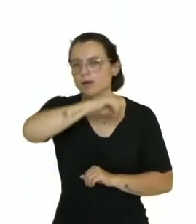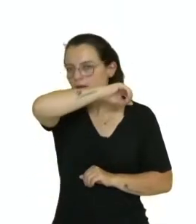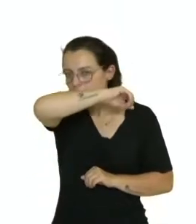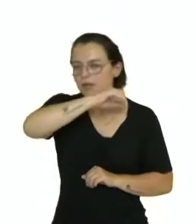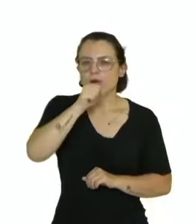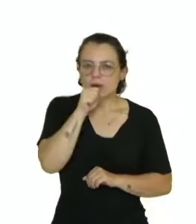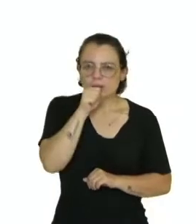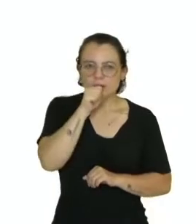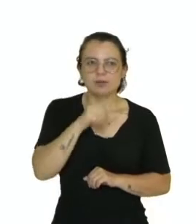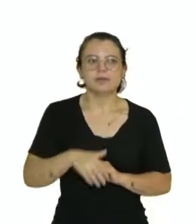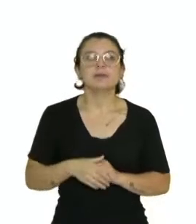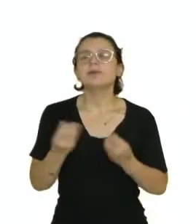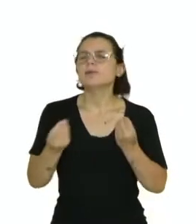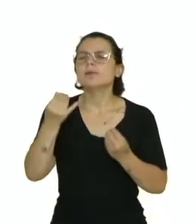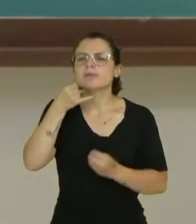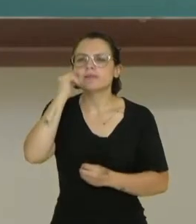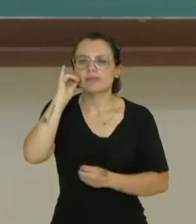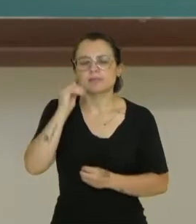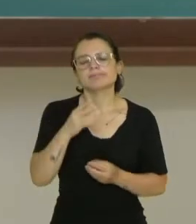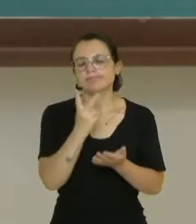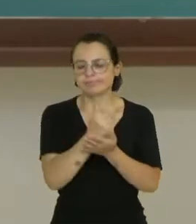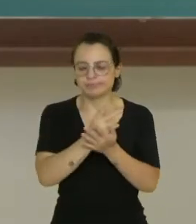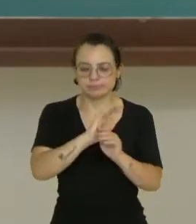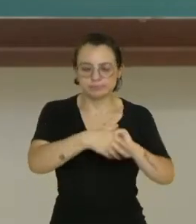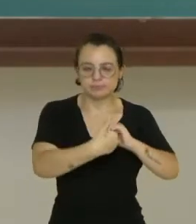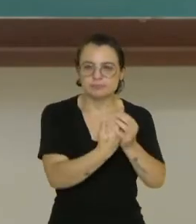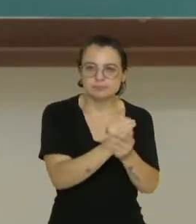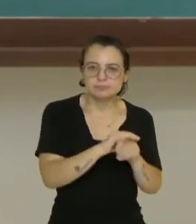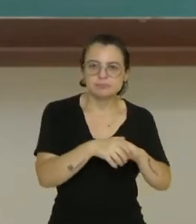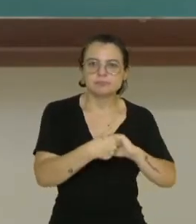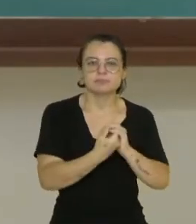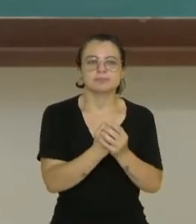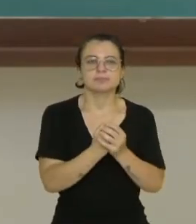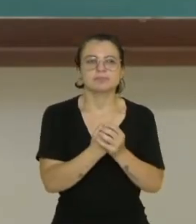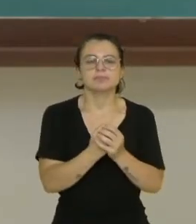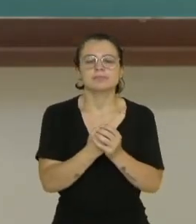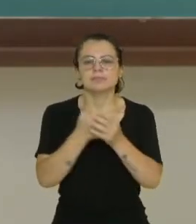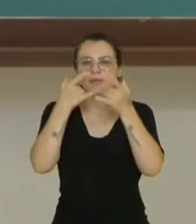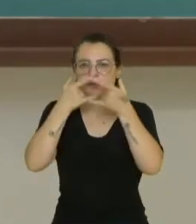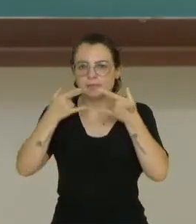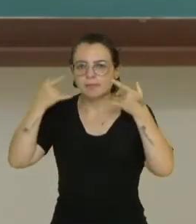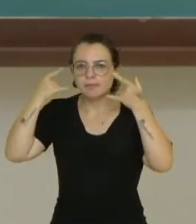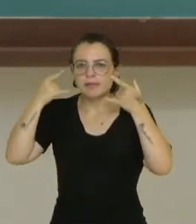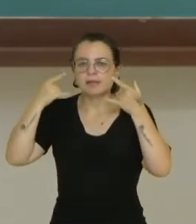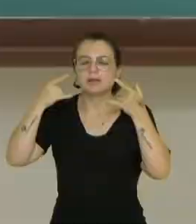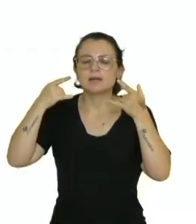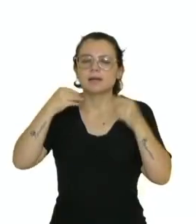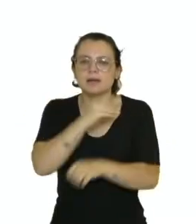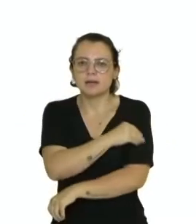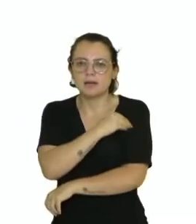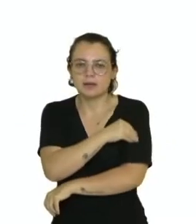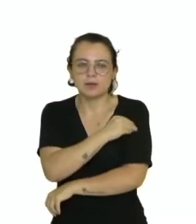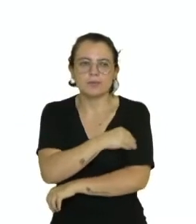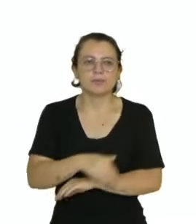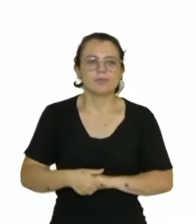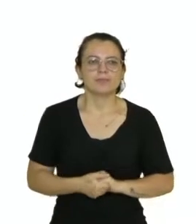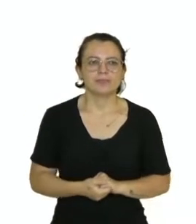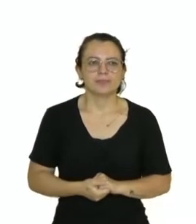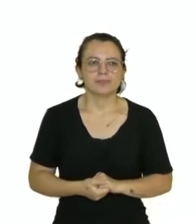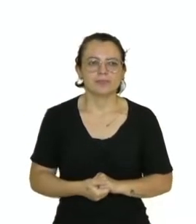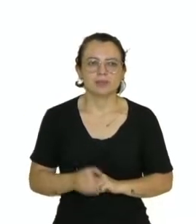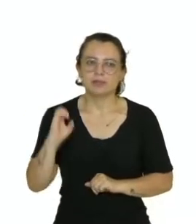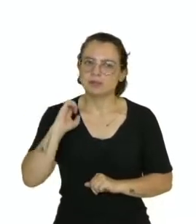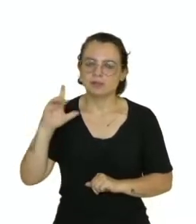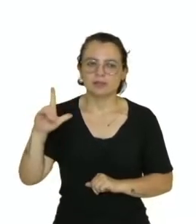ok? E a prevenção, né? Higiene das mãos, né? Se possível usar máscara, álcool 70, ok? E,